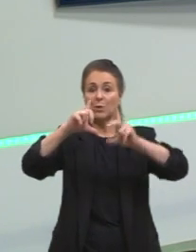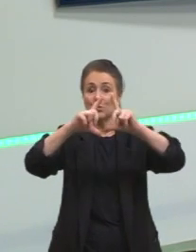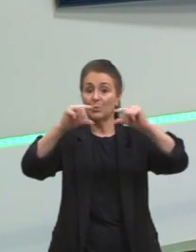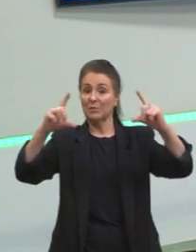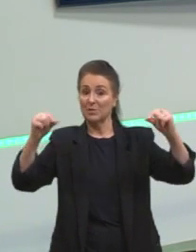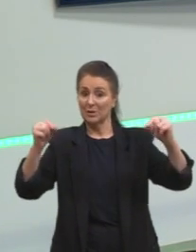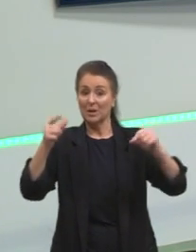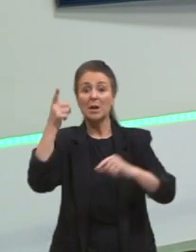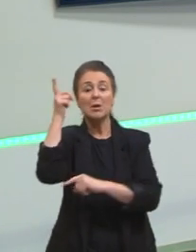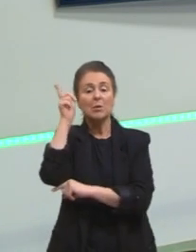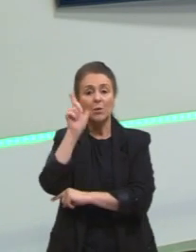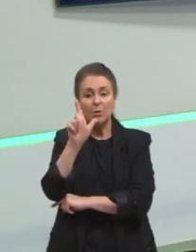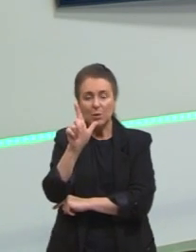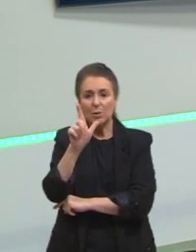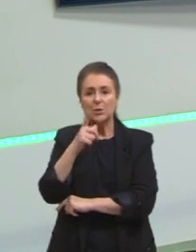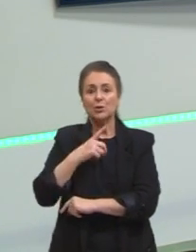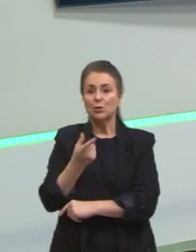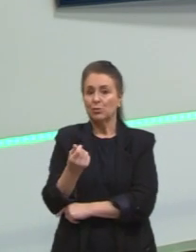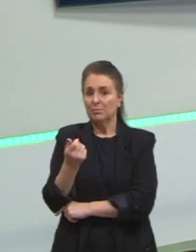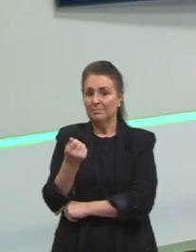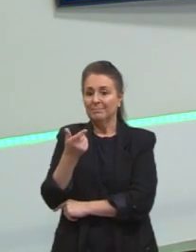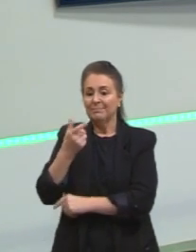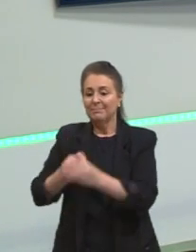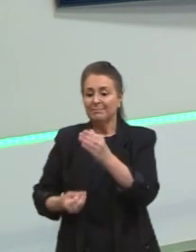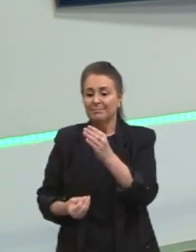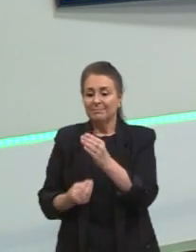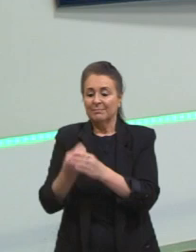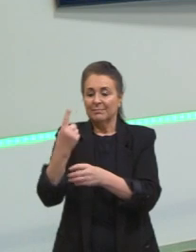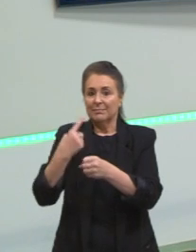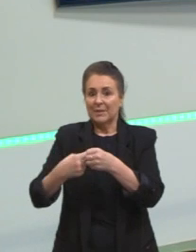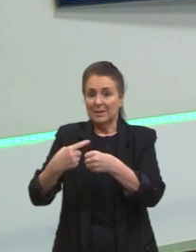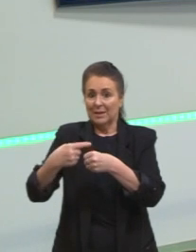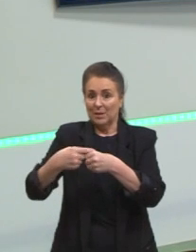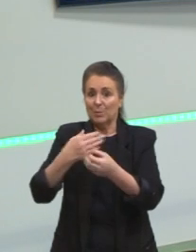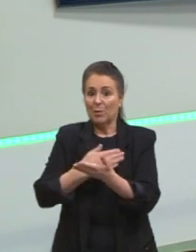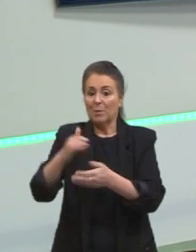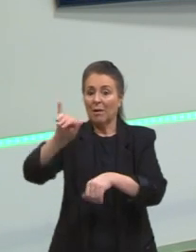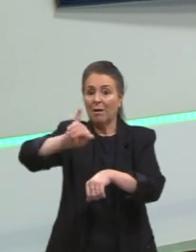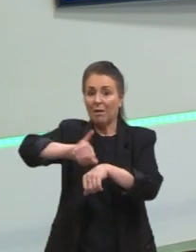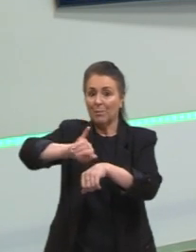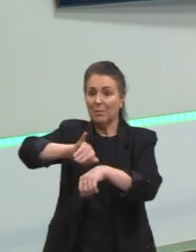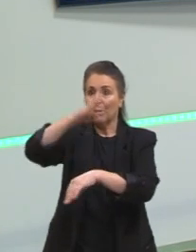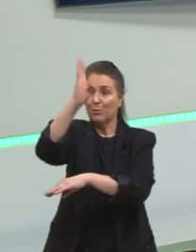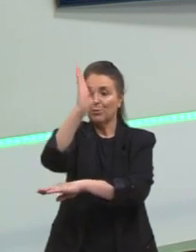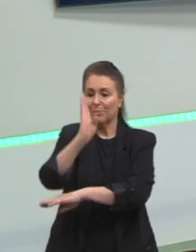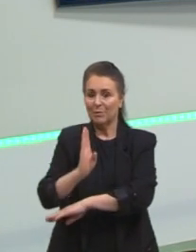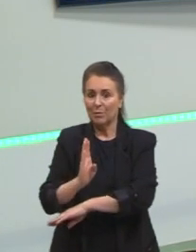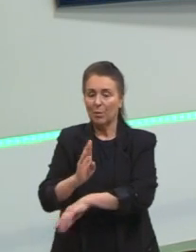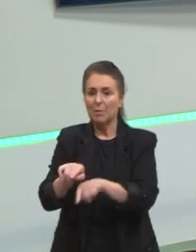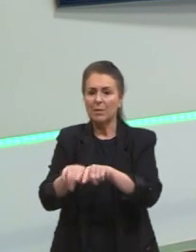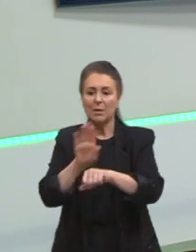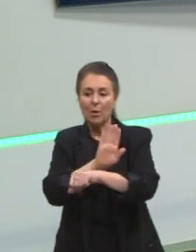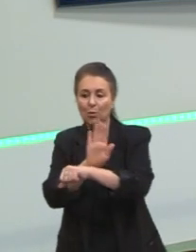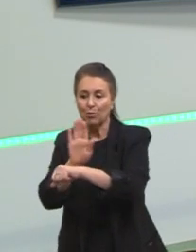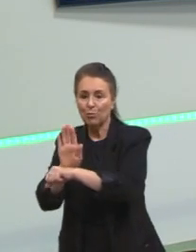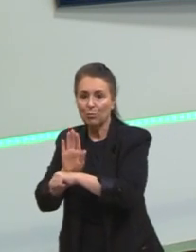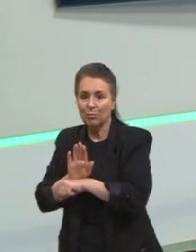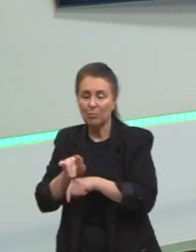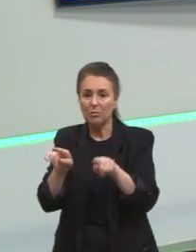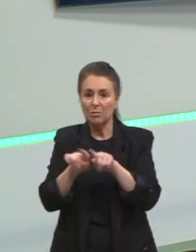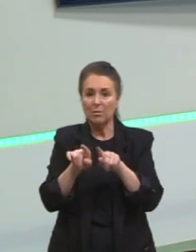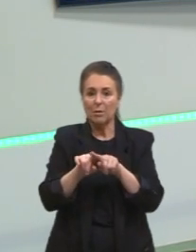muito dinheiro, né? Era um desejo antigo criar uma cidade só para ser a capital. Mas se diz também que ele acaba ajudando um pouco no